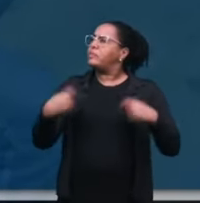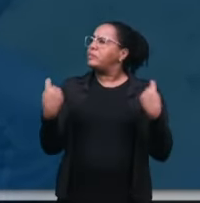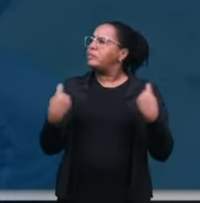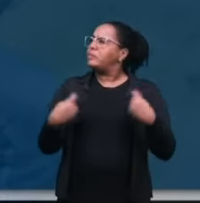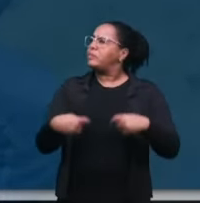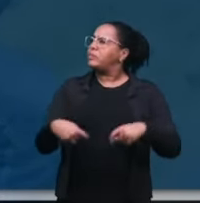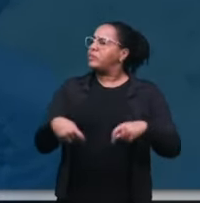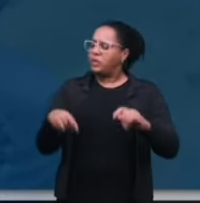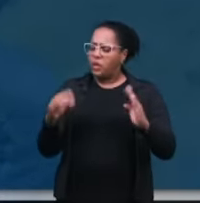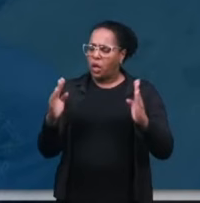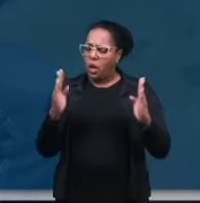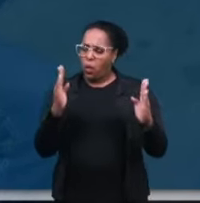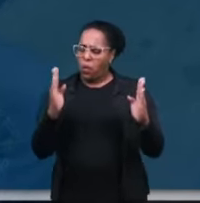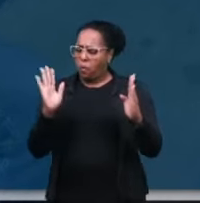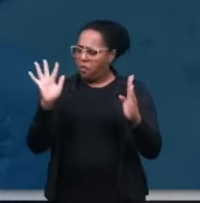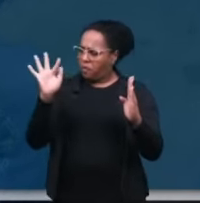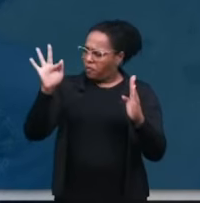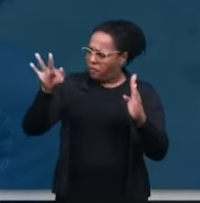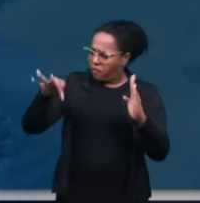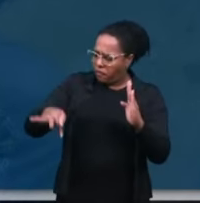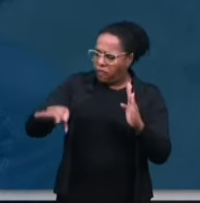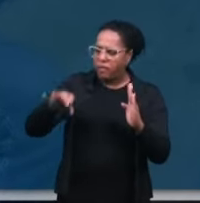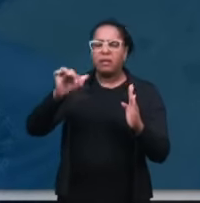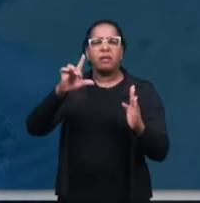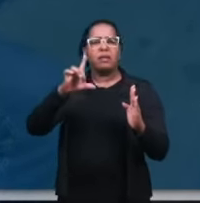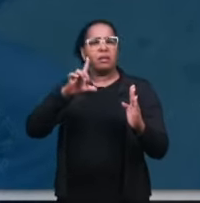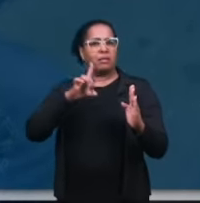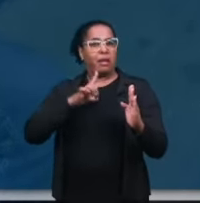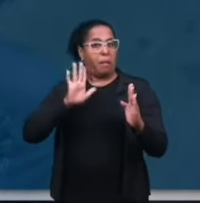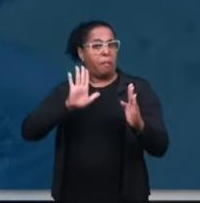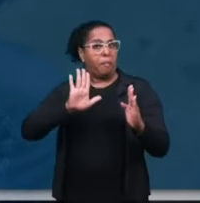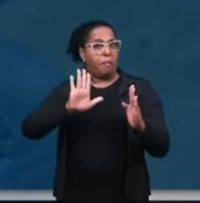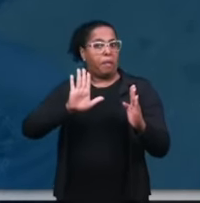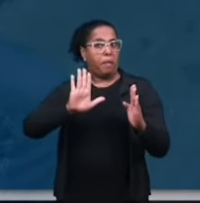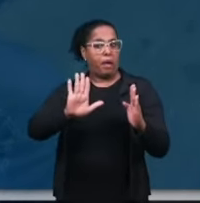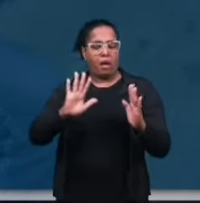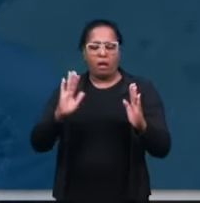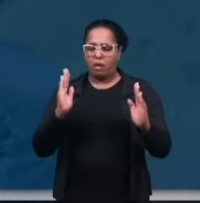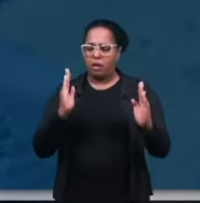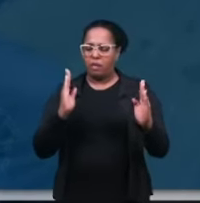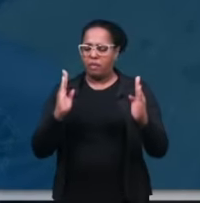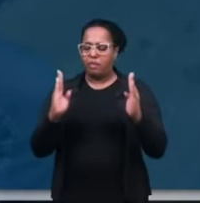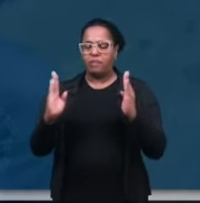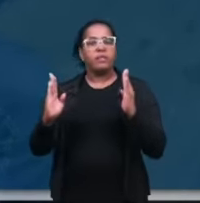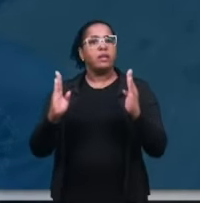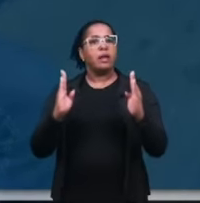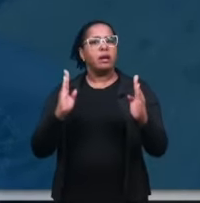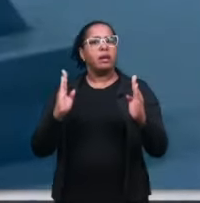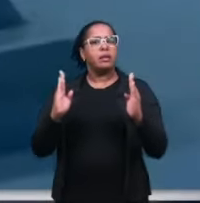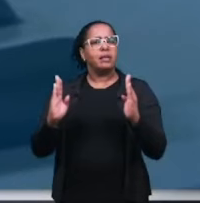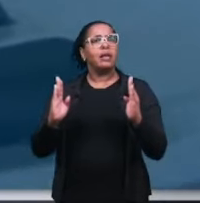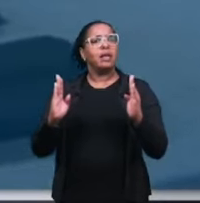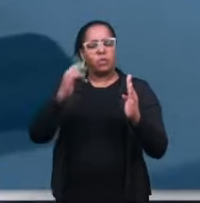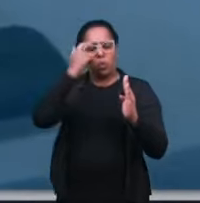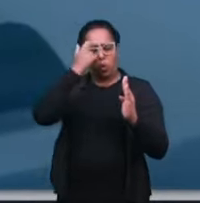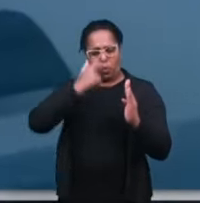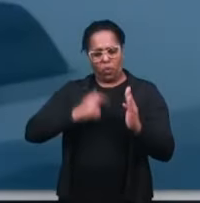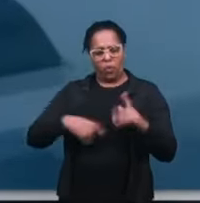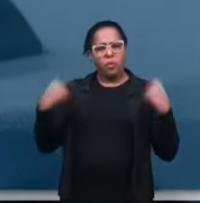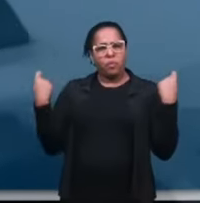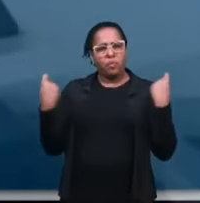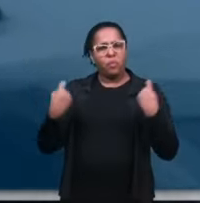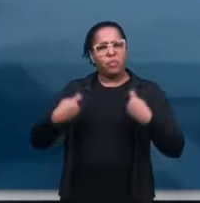passar Durante esse tempo Durante esse